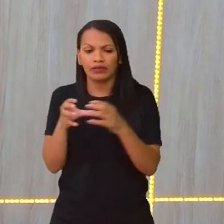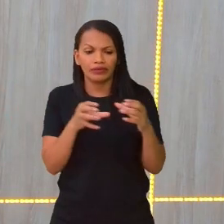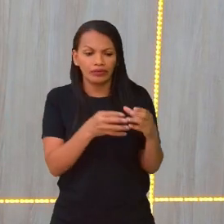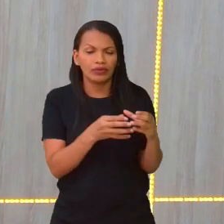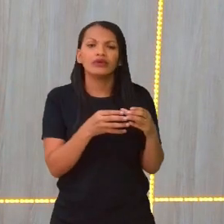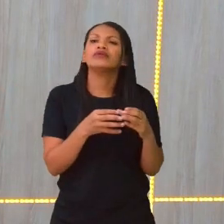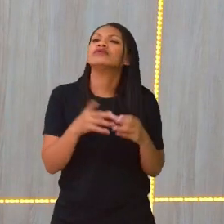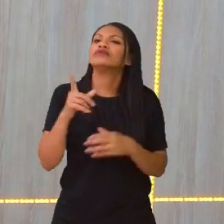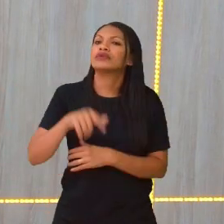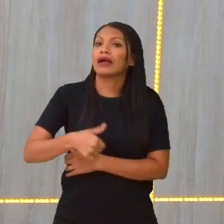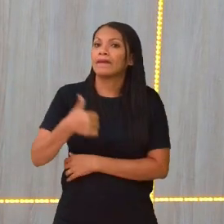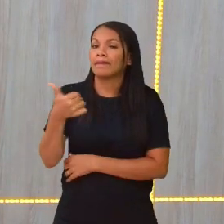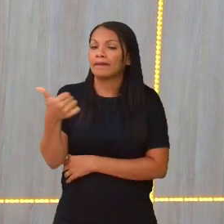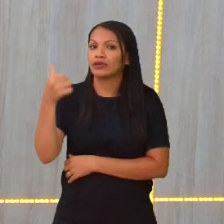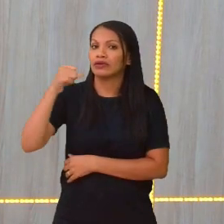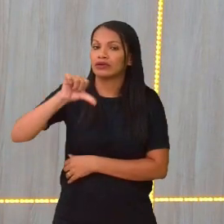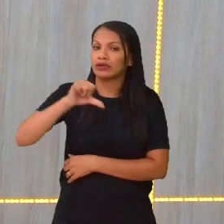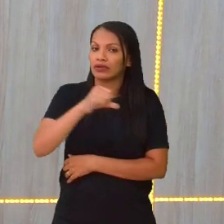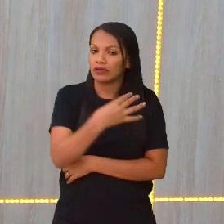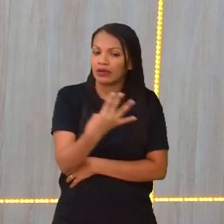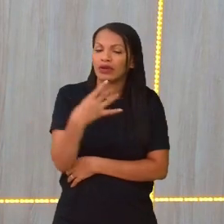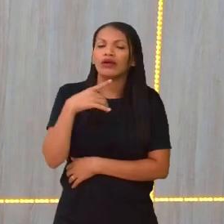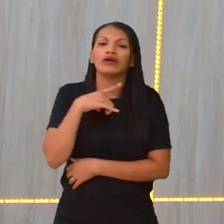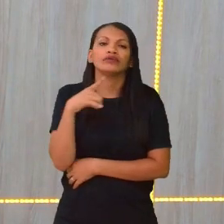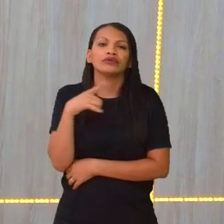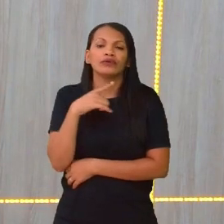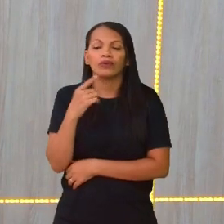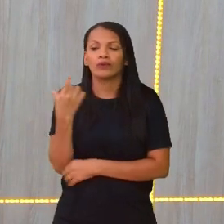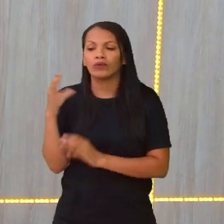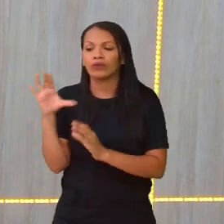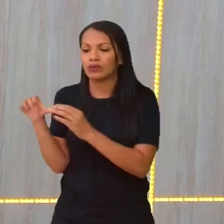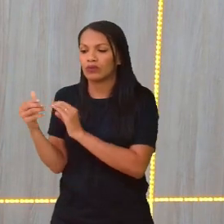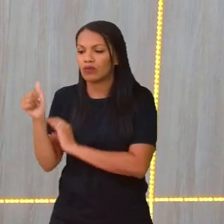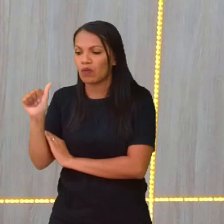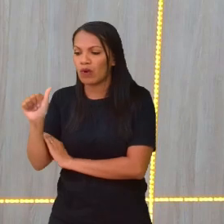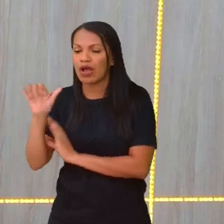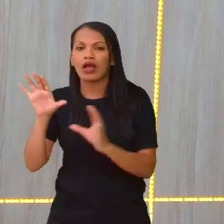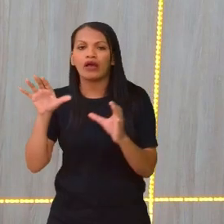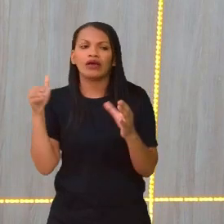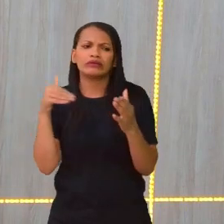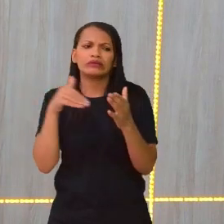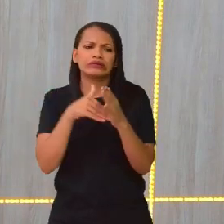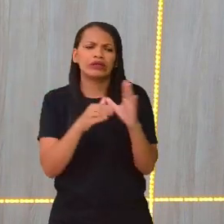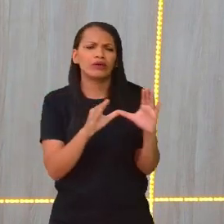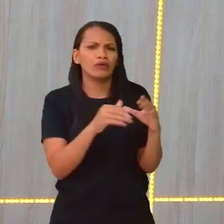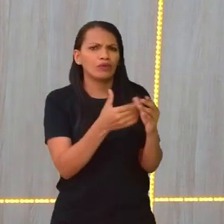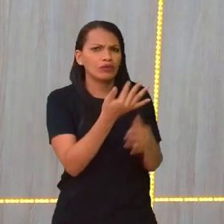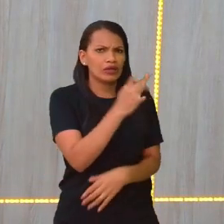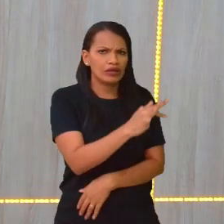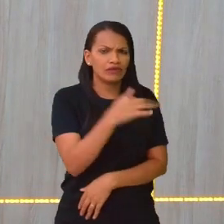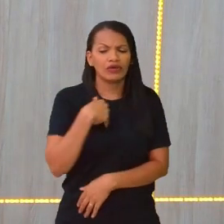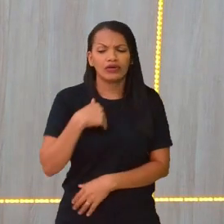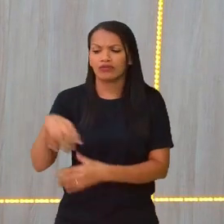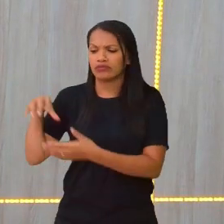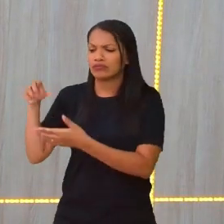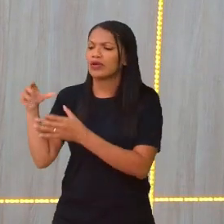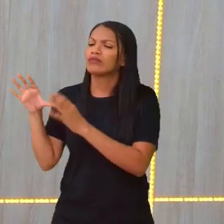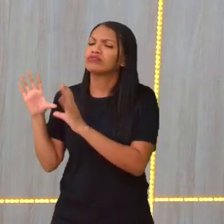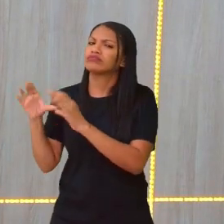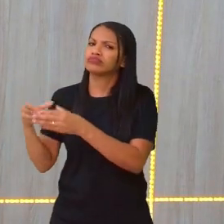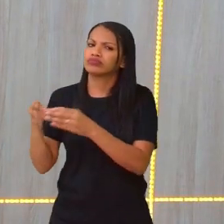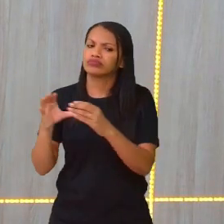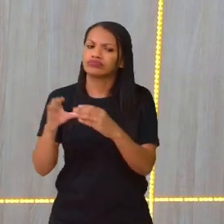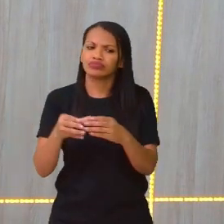Nessa Copa aqui de 1994, a gente tinha do grupo A até o grupo F. Cada grupo desse possui quatro